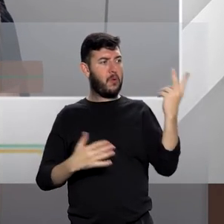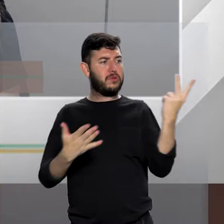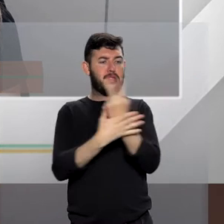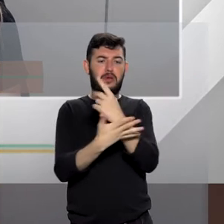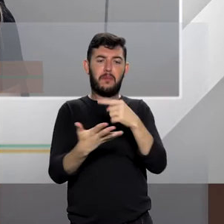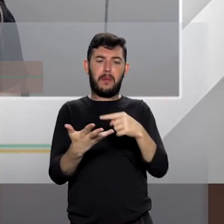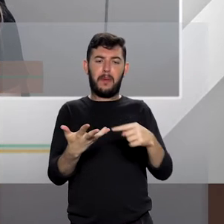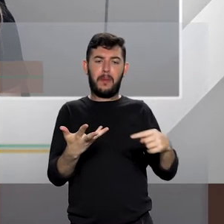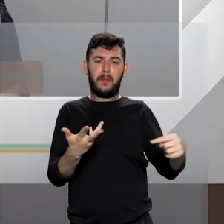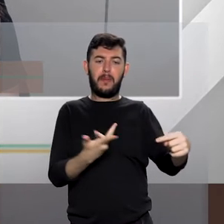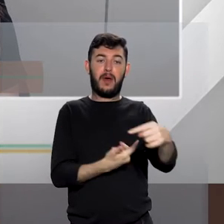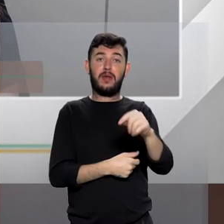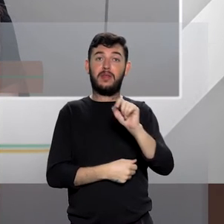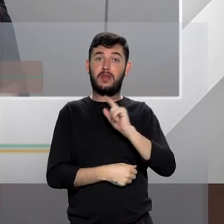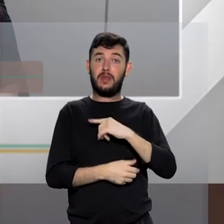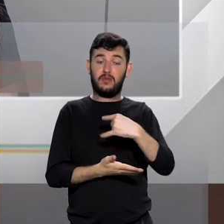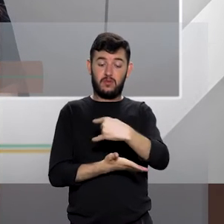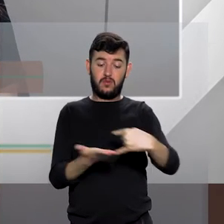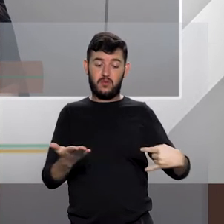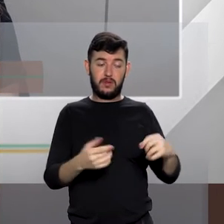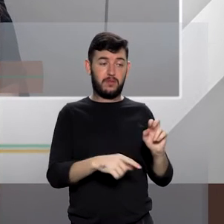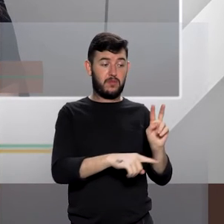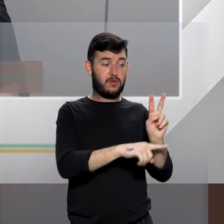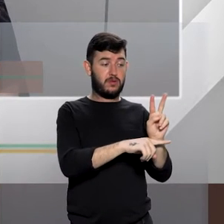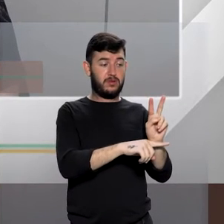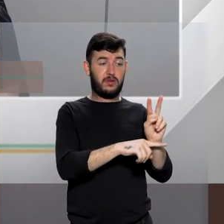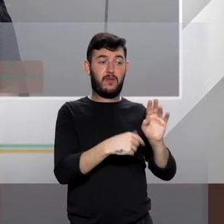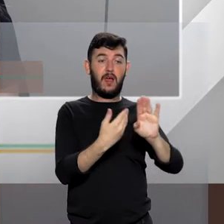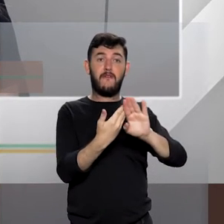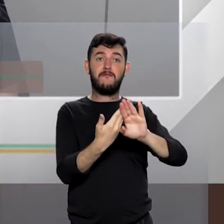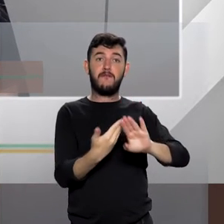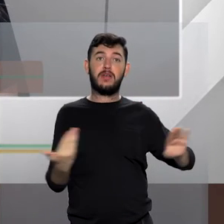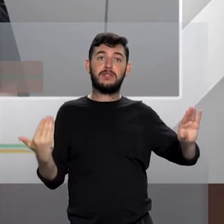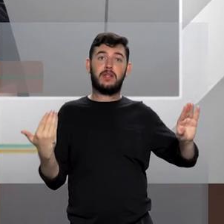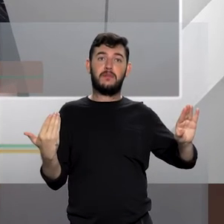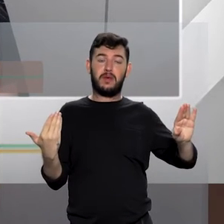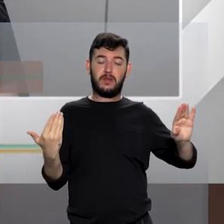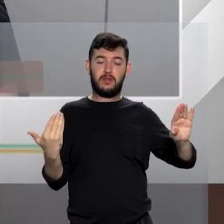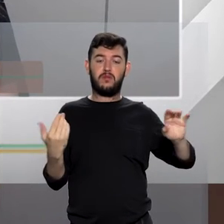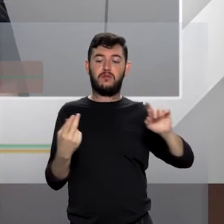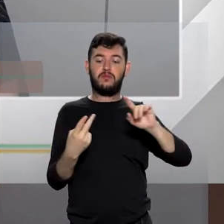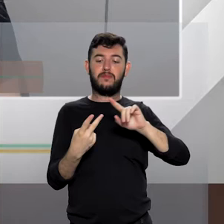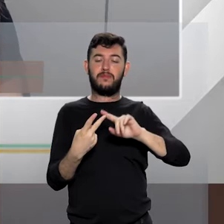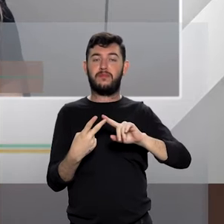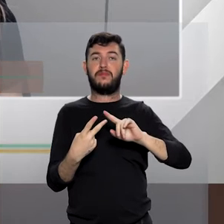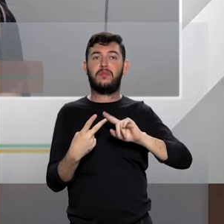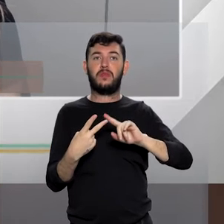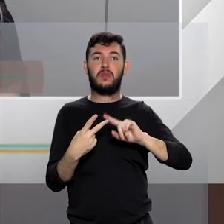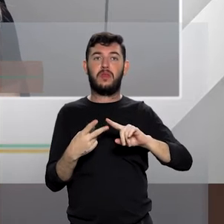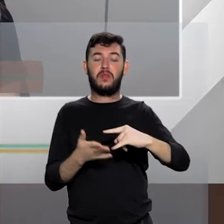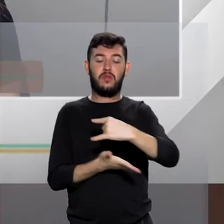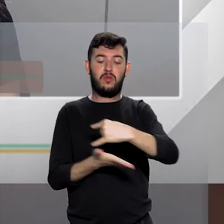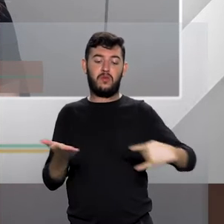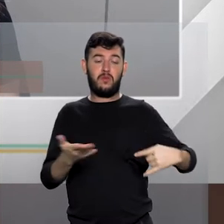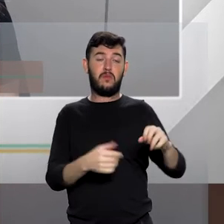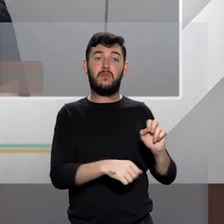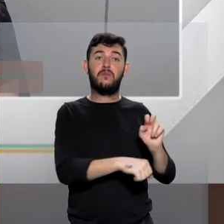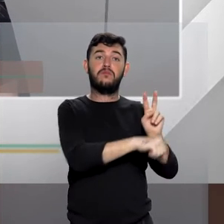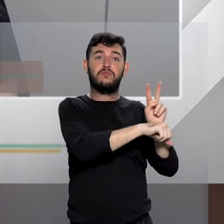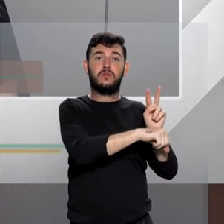medidas protetivas de afastamento, nós temos medidas protetivas que condicionam